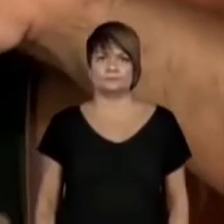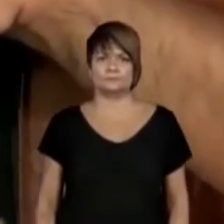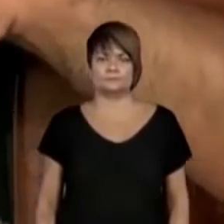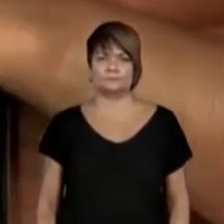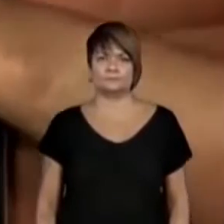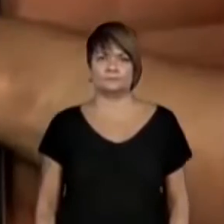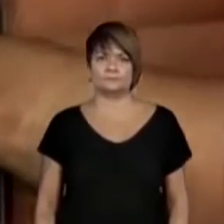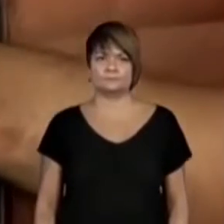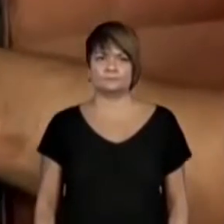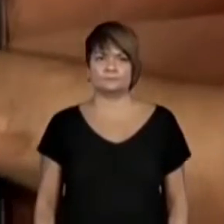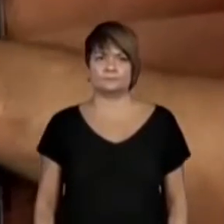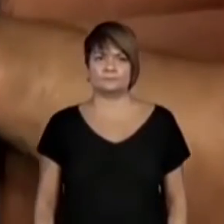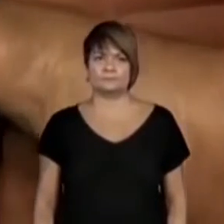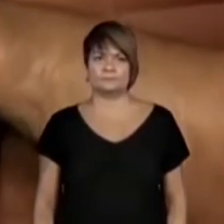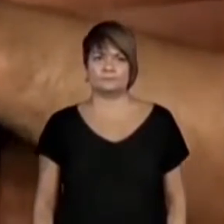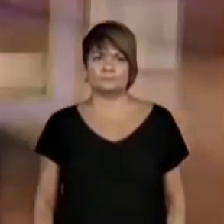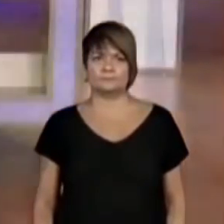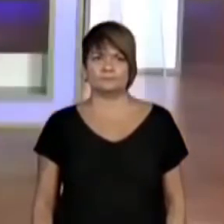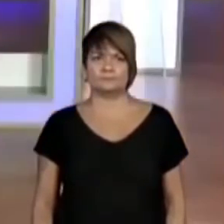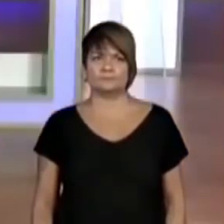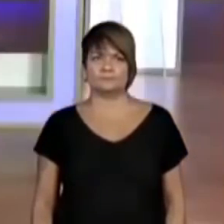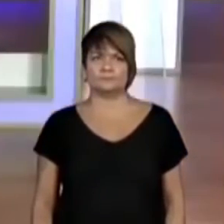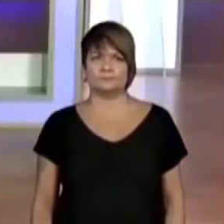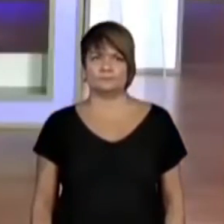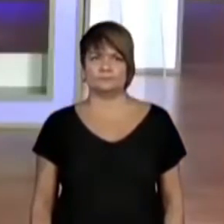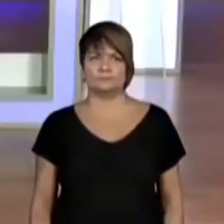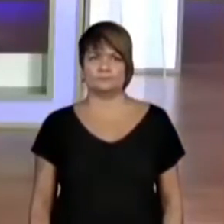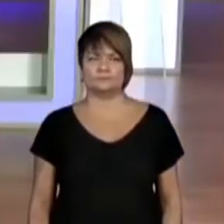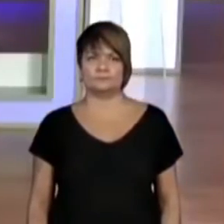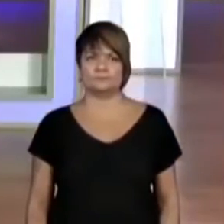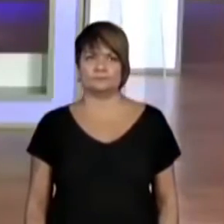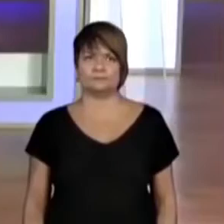Eu achei que o pé da minha ficou pequenininho. Eu vou fazer mais um nó.